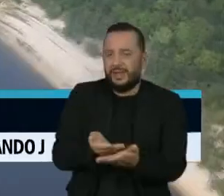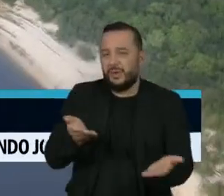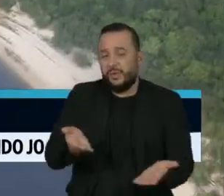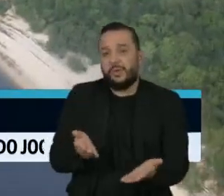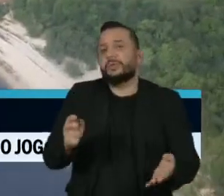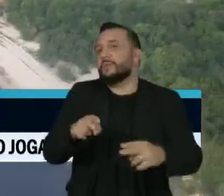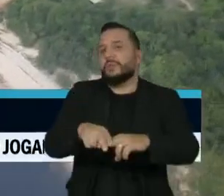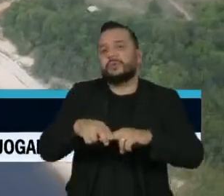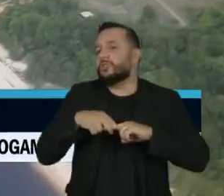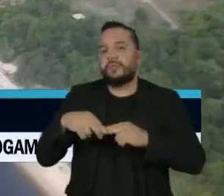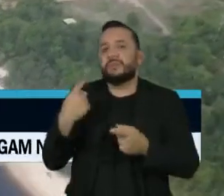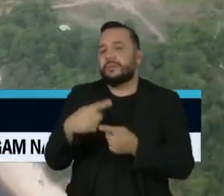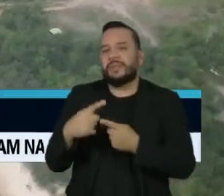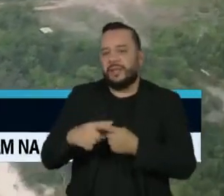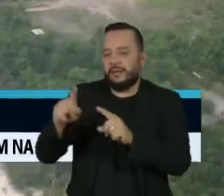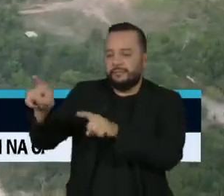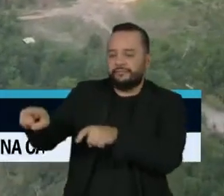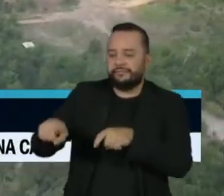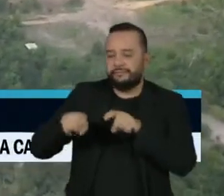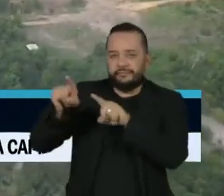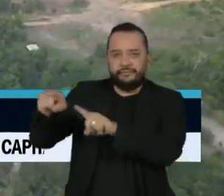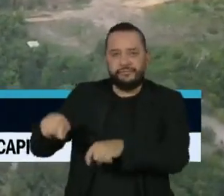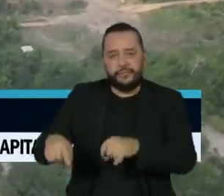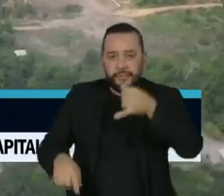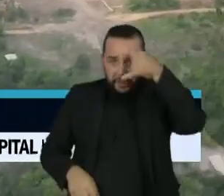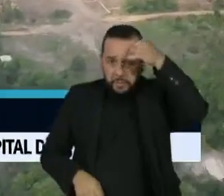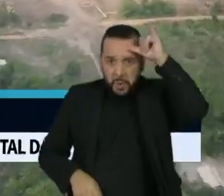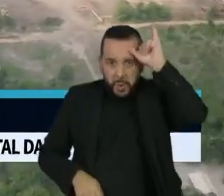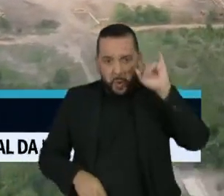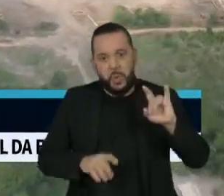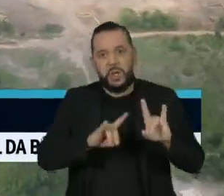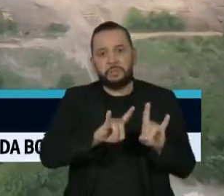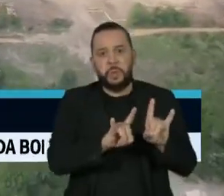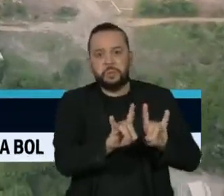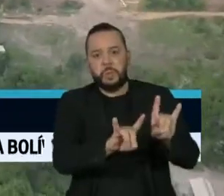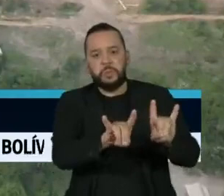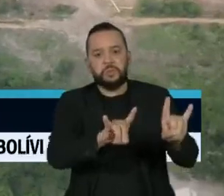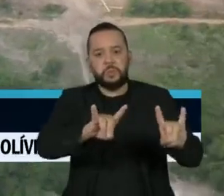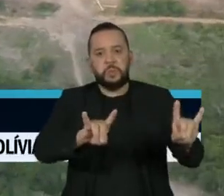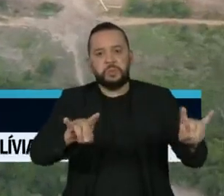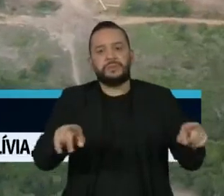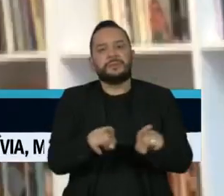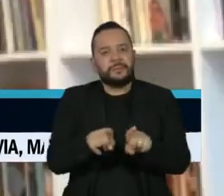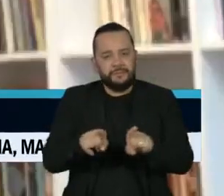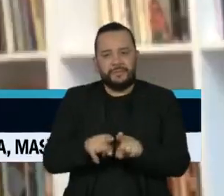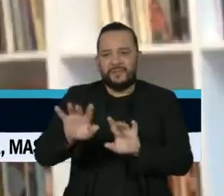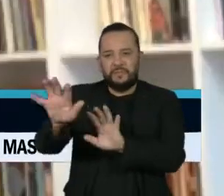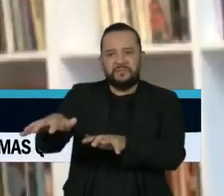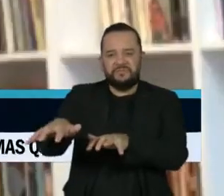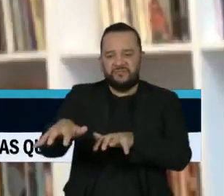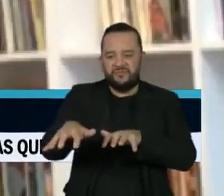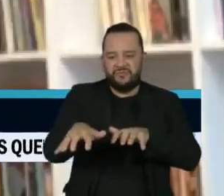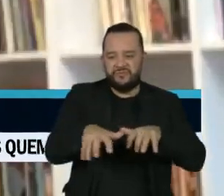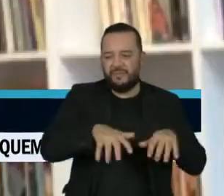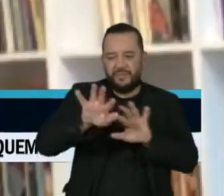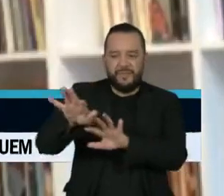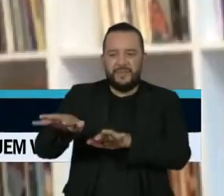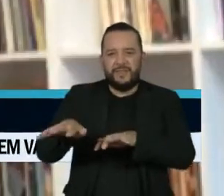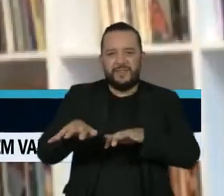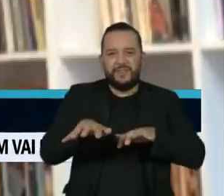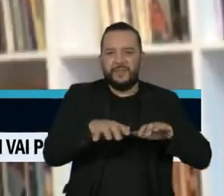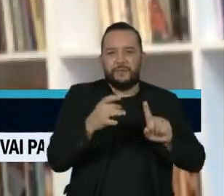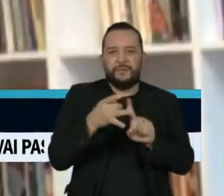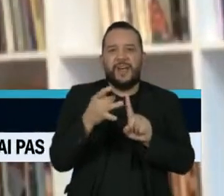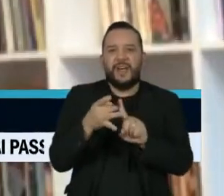expansão da agricultura e da pecuária, além das atividades extrativistas, como a mineração. Nossas leis são boas,